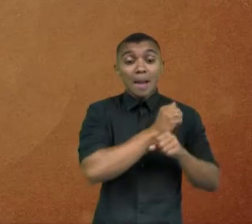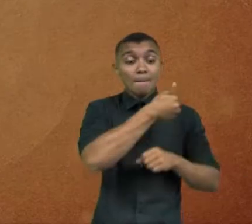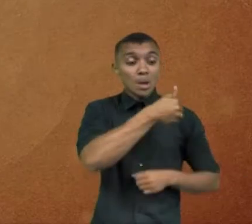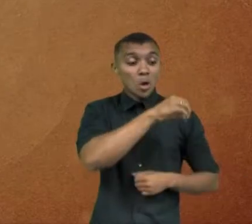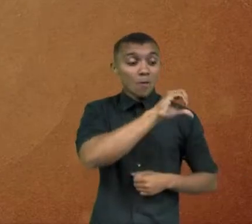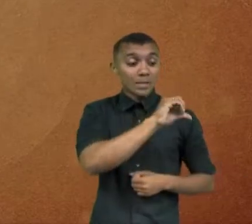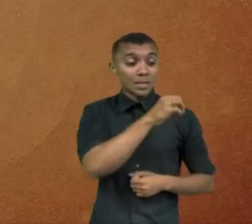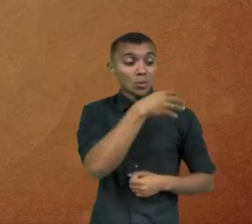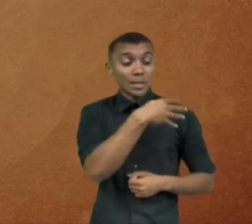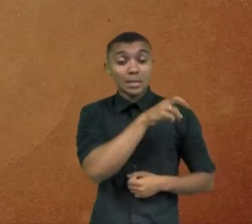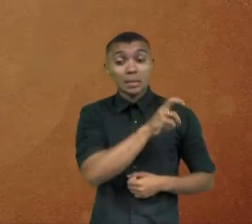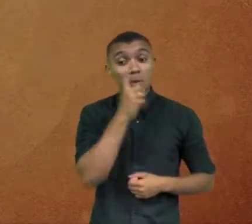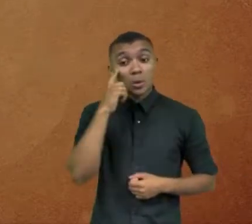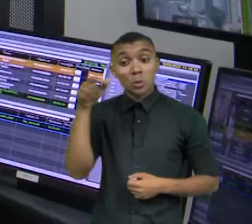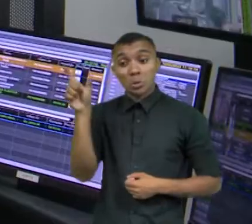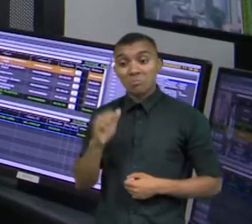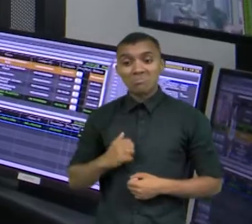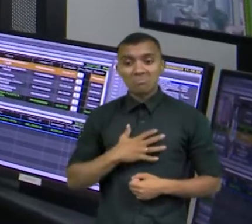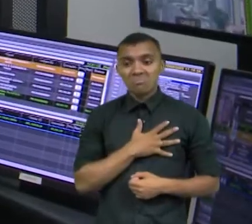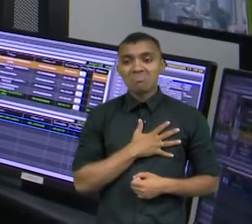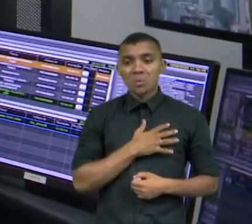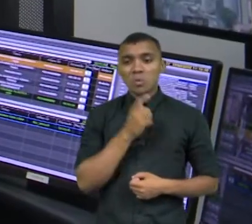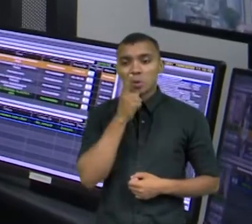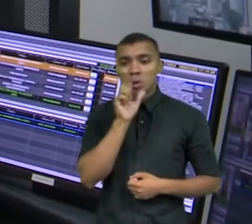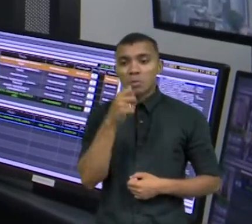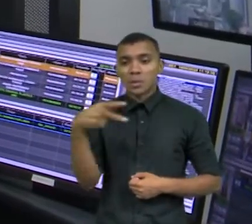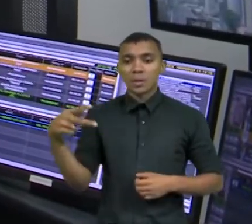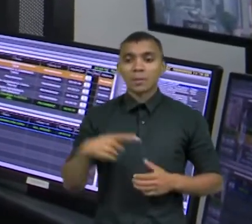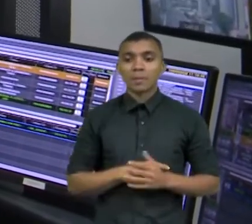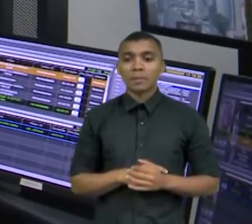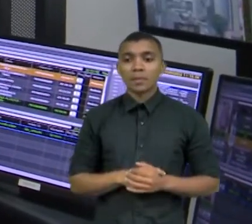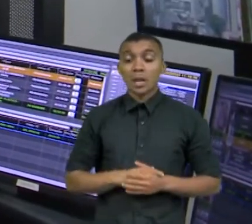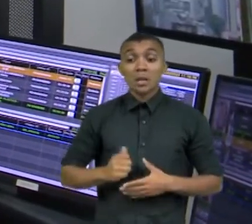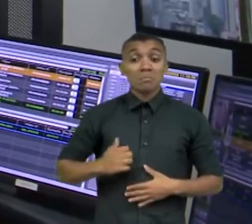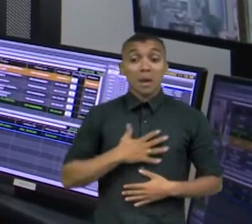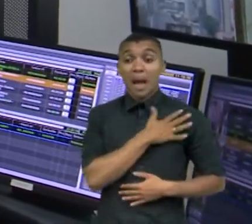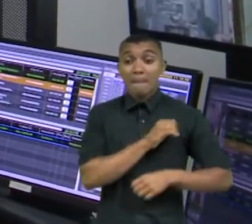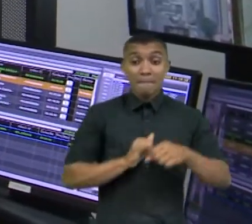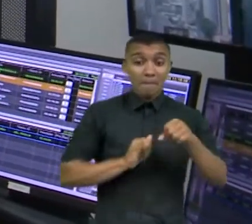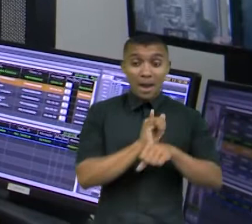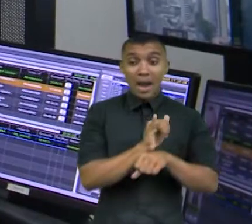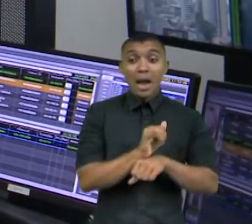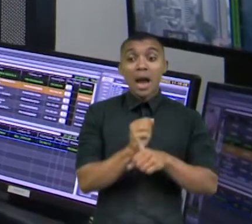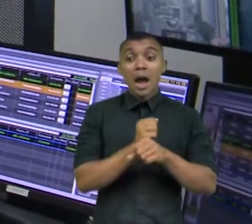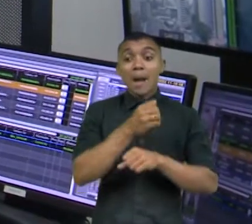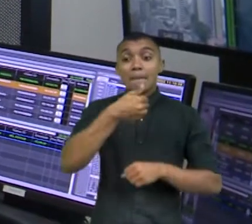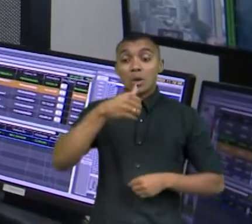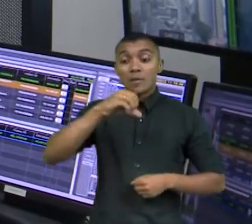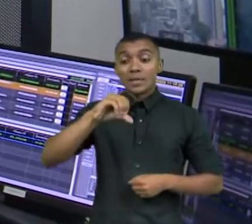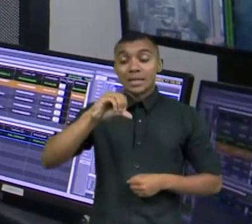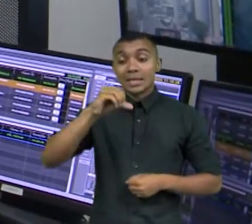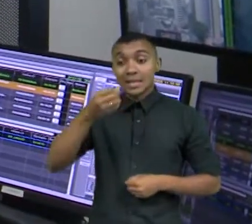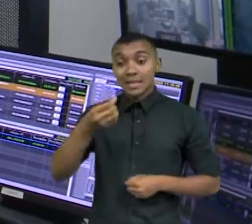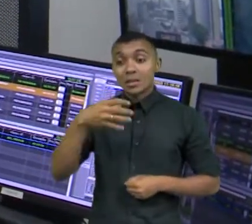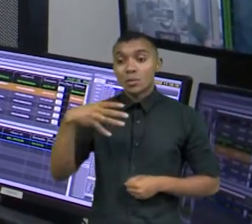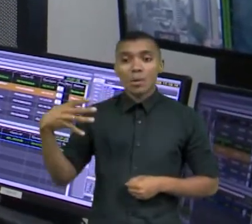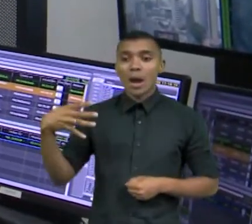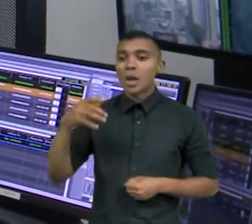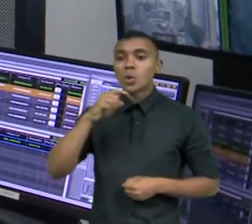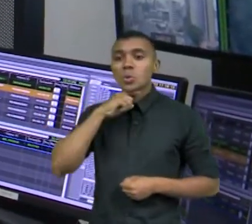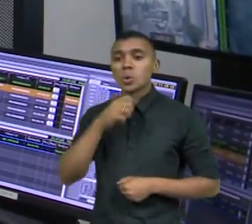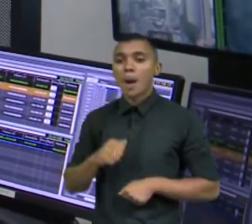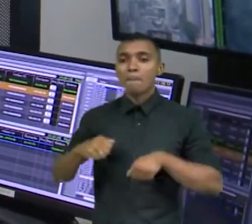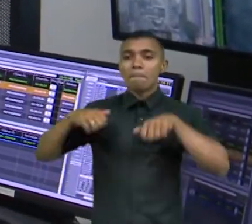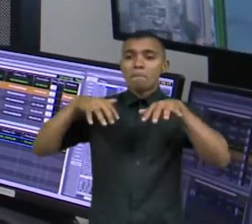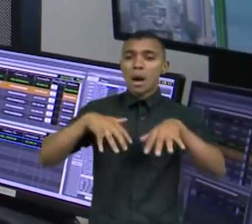o general Dutra foi eleito. O golpe militar de 1964 impediu a manifestação mais